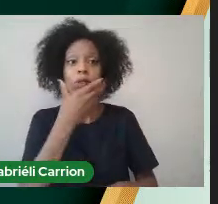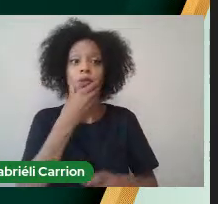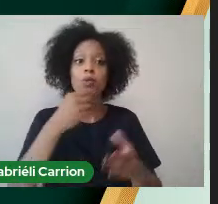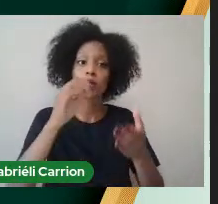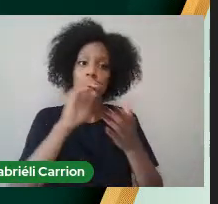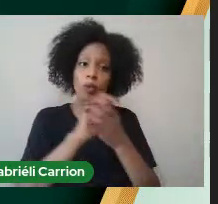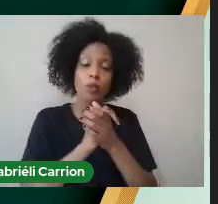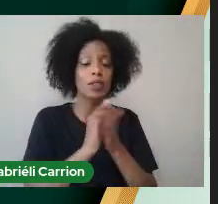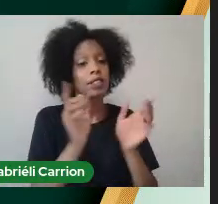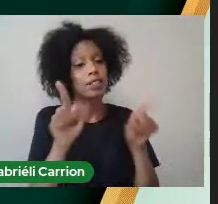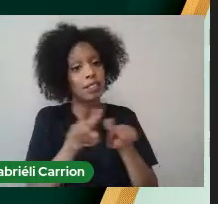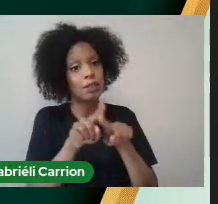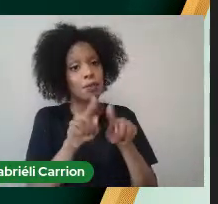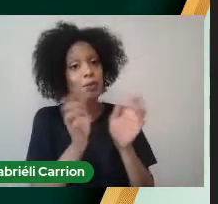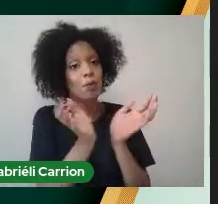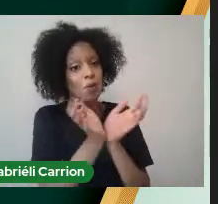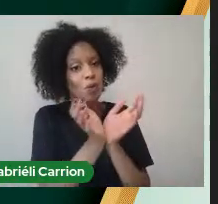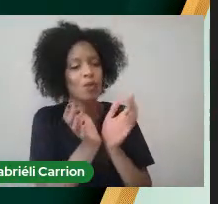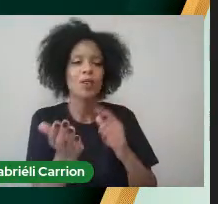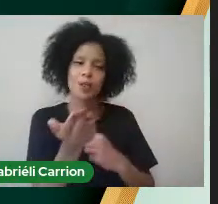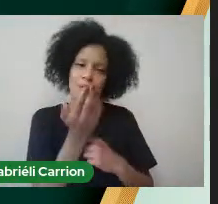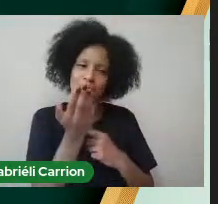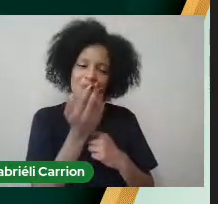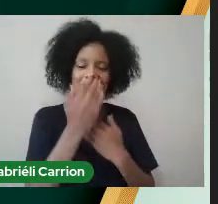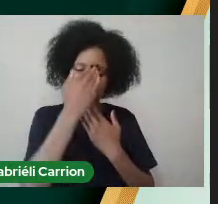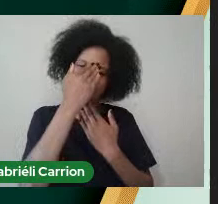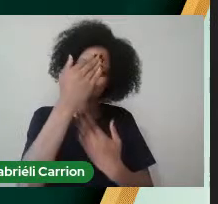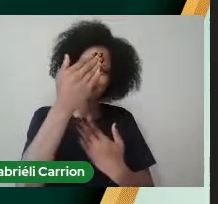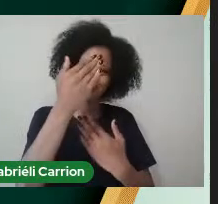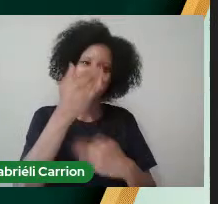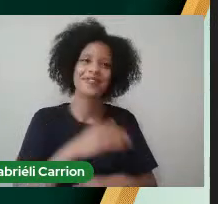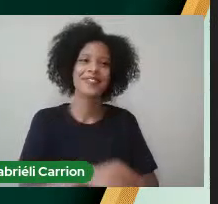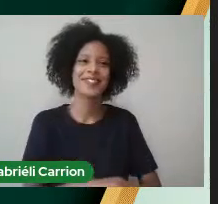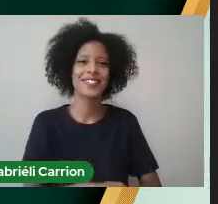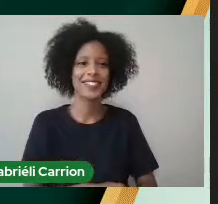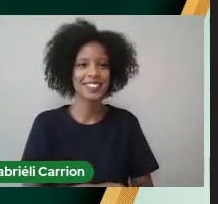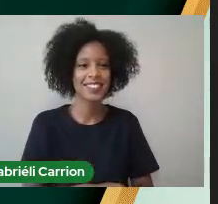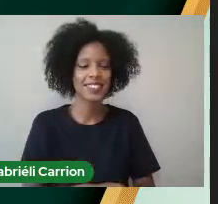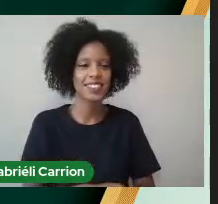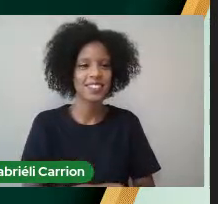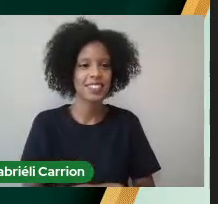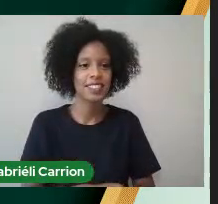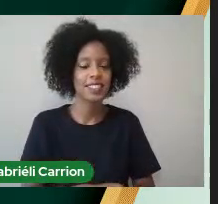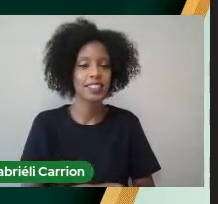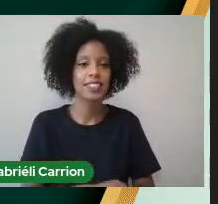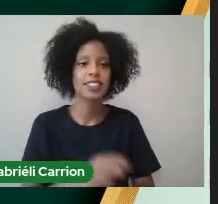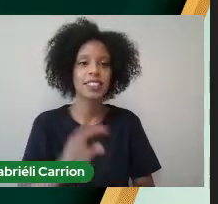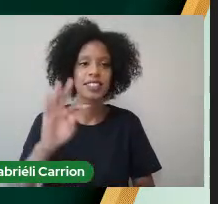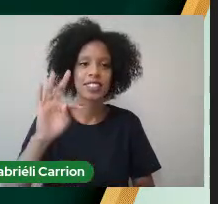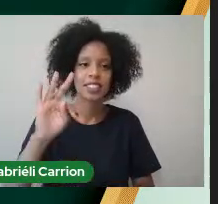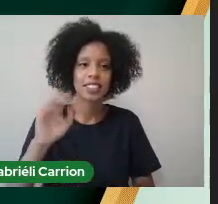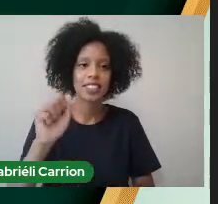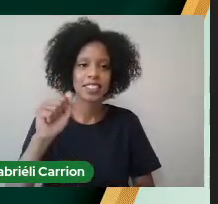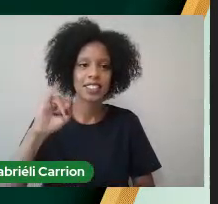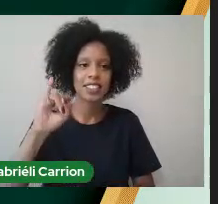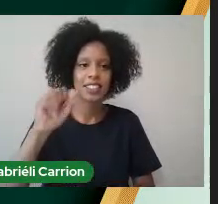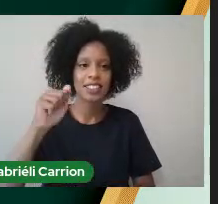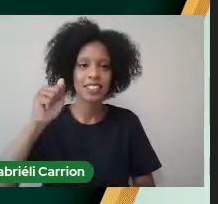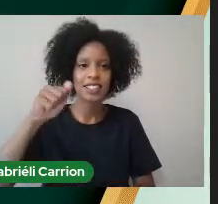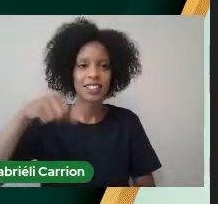colegas Que contribuíram muito Para mim chegar até aqui Obrigada Tayane Melo Radclav